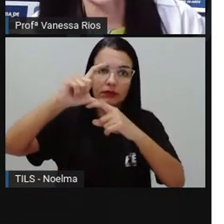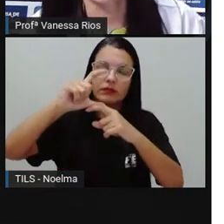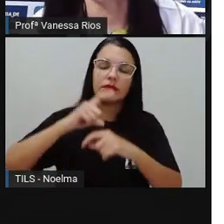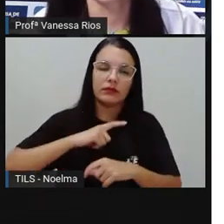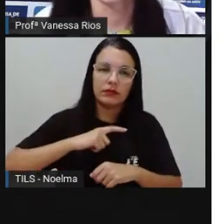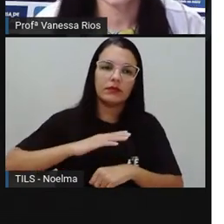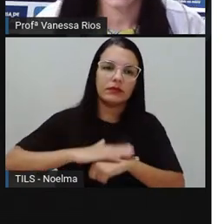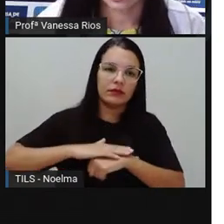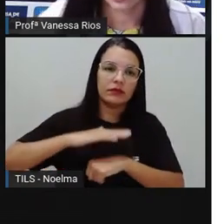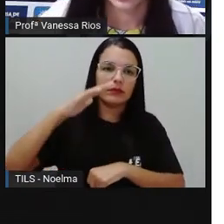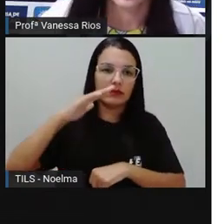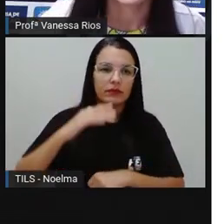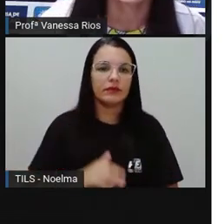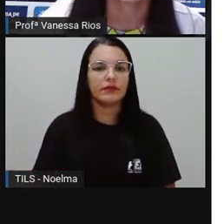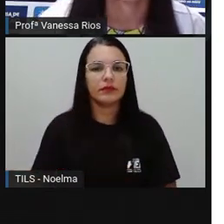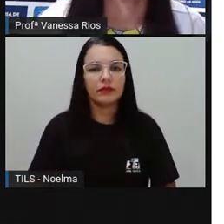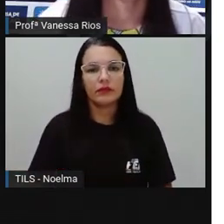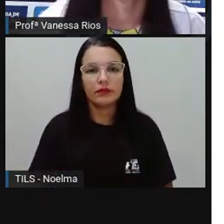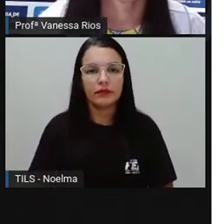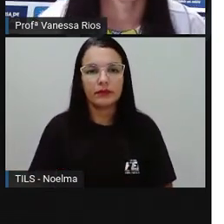que ela está representando.